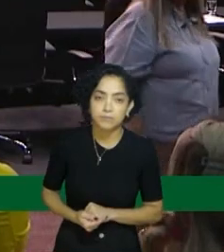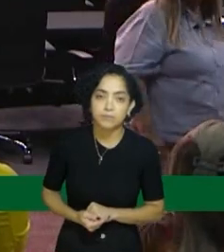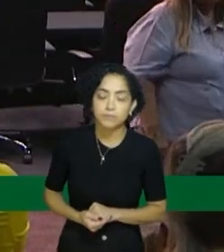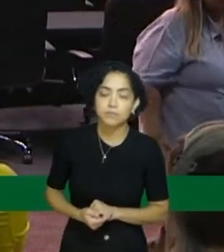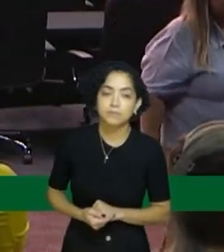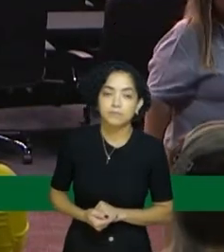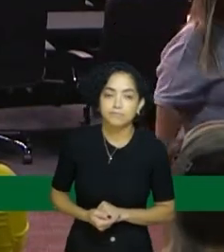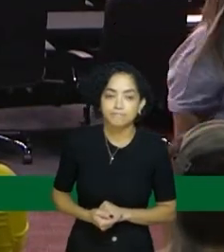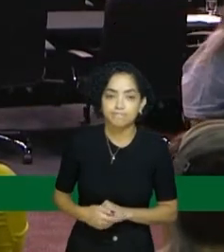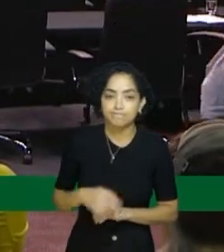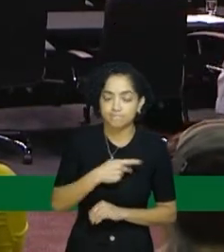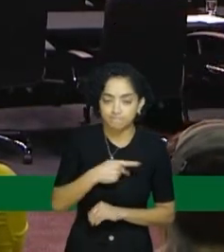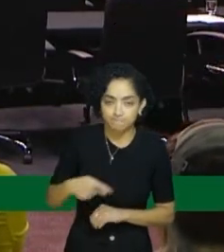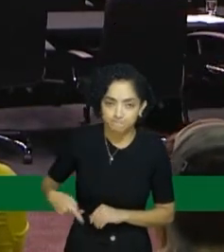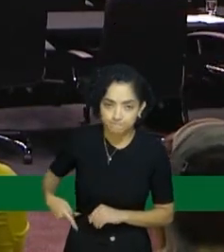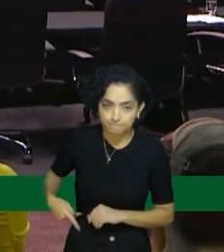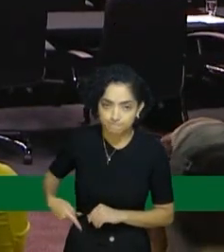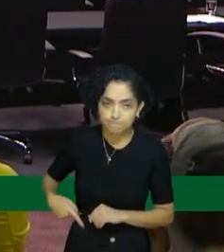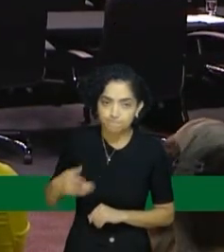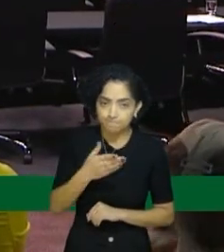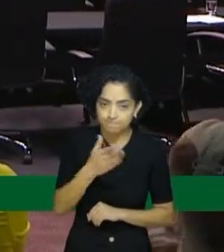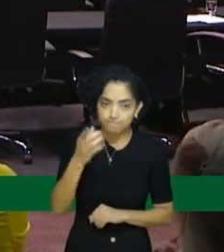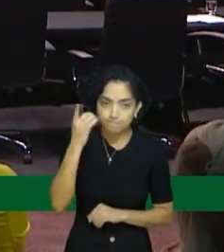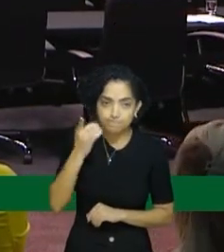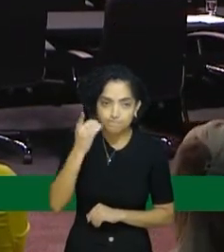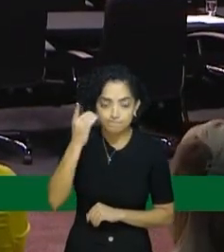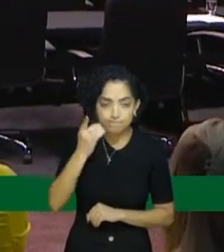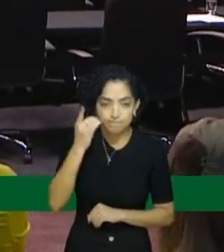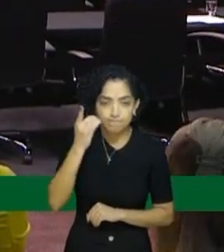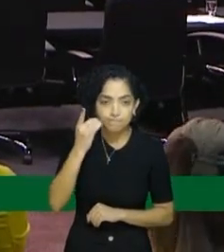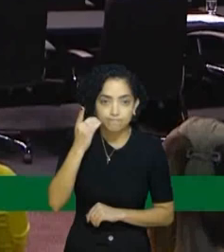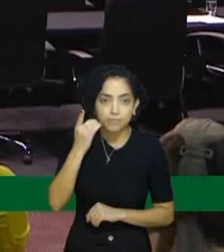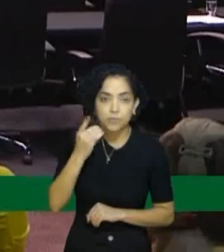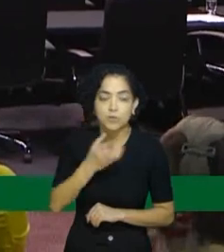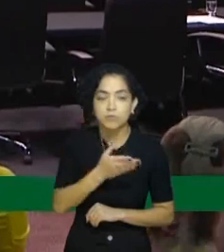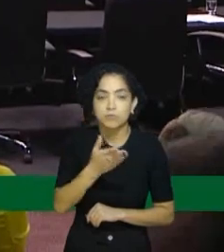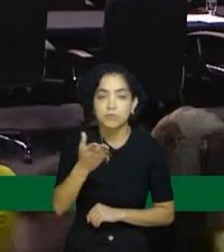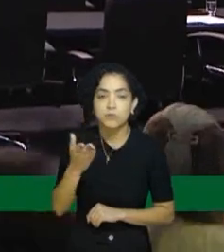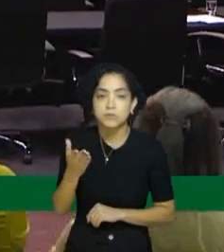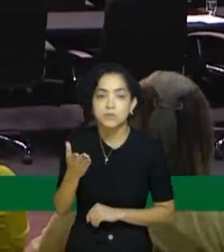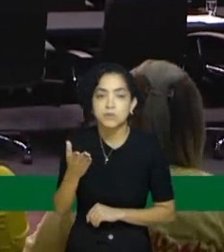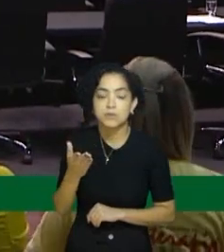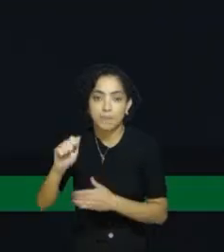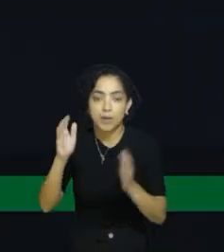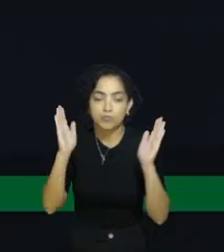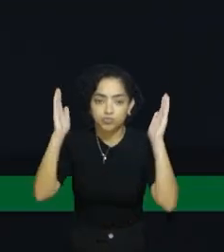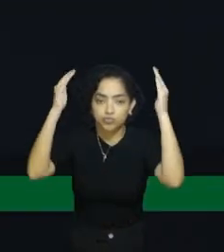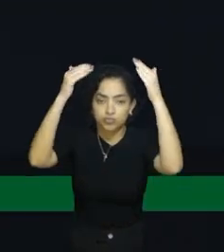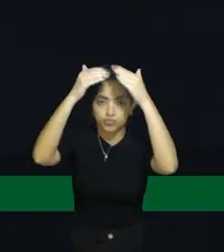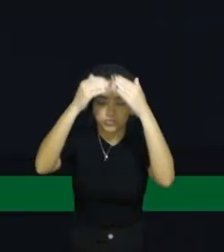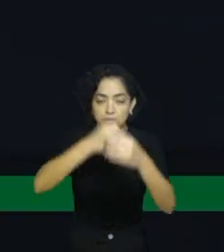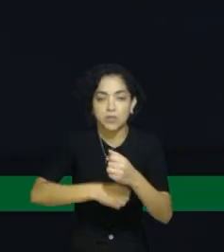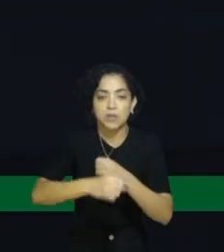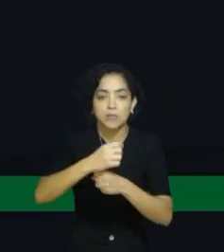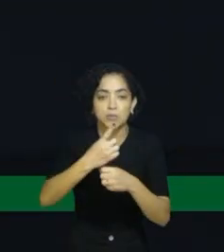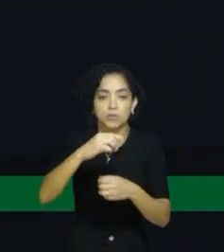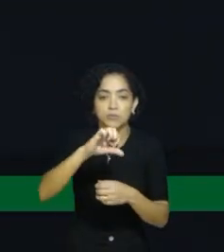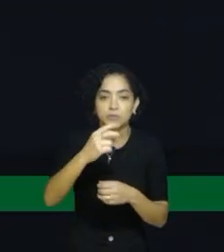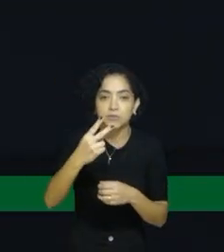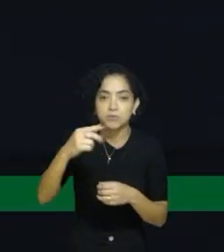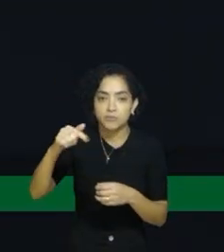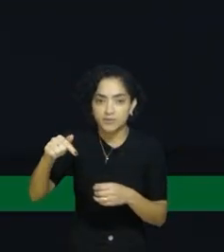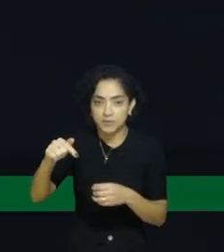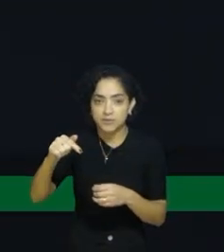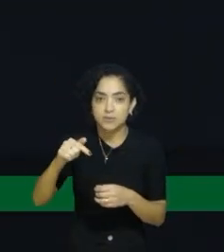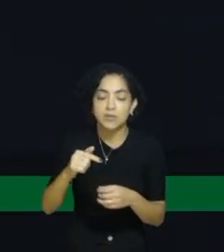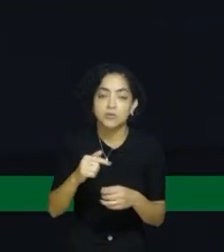Logo após, Padre Álvaro subiu à tribuna para falar sobre a pastoral diocesana de Lages. O Padre discursou sobre a missão